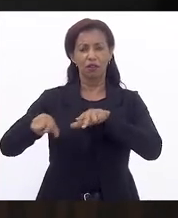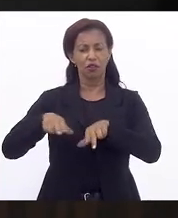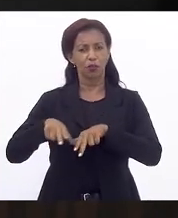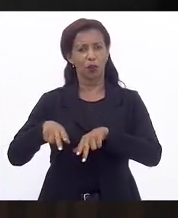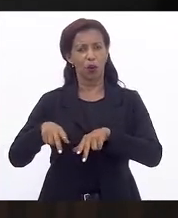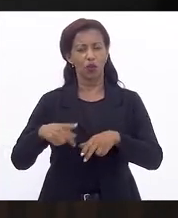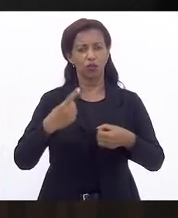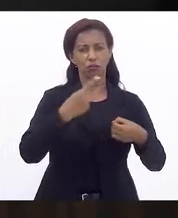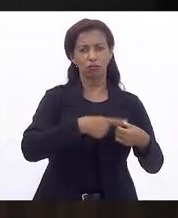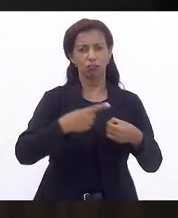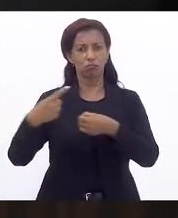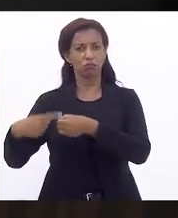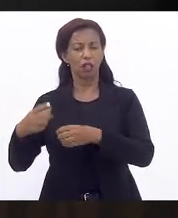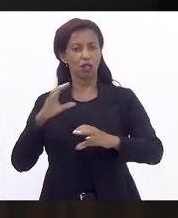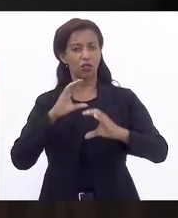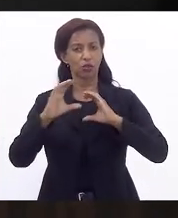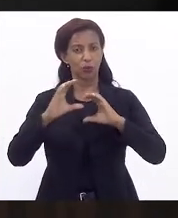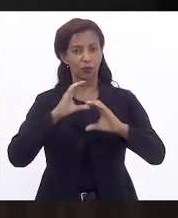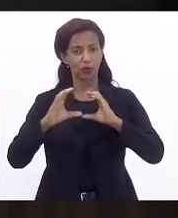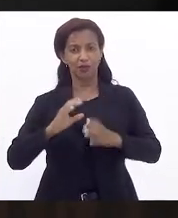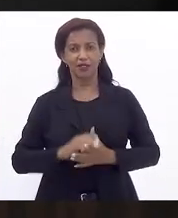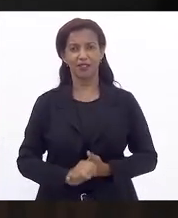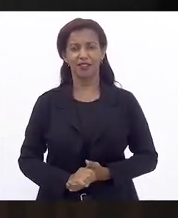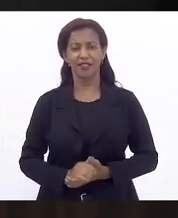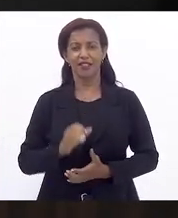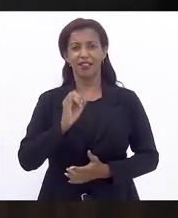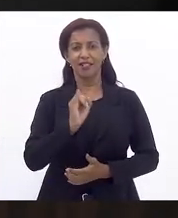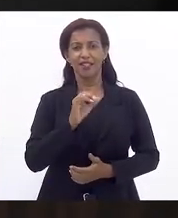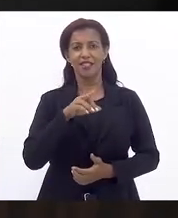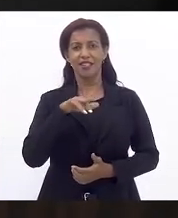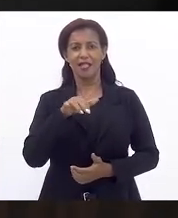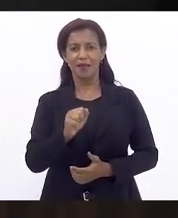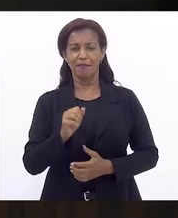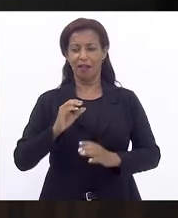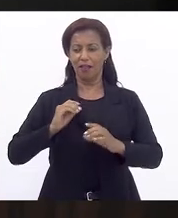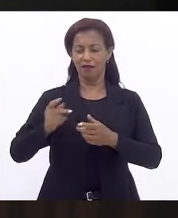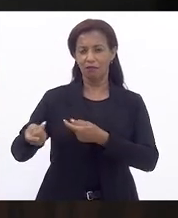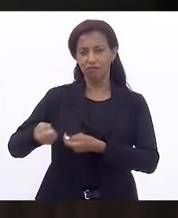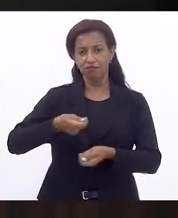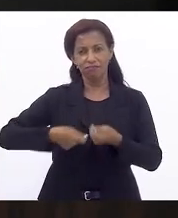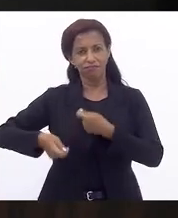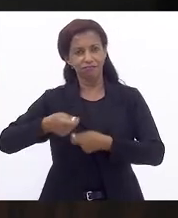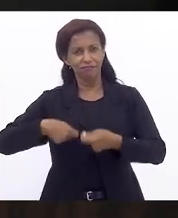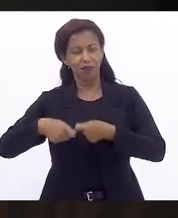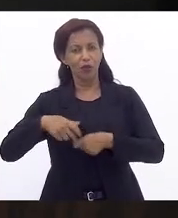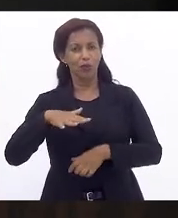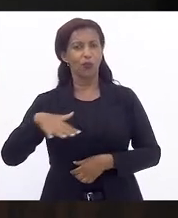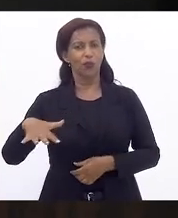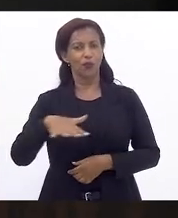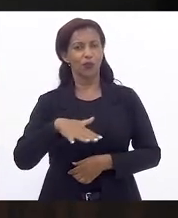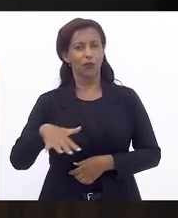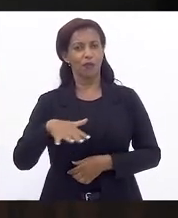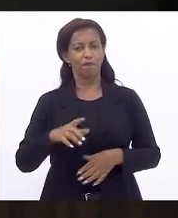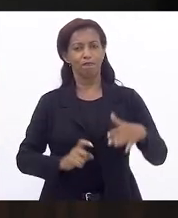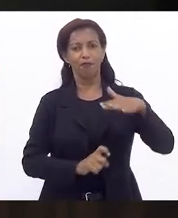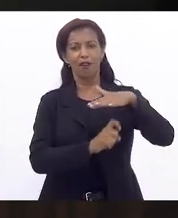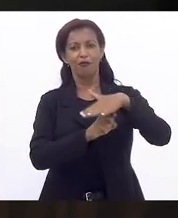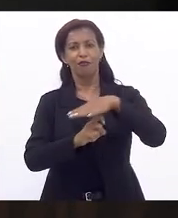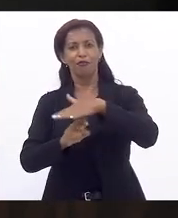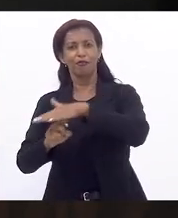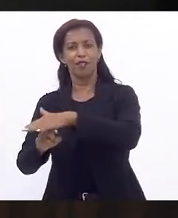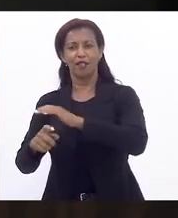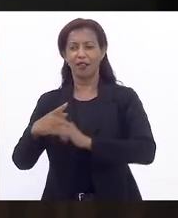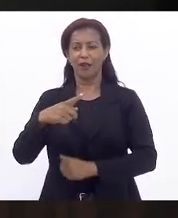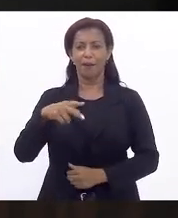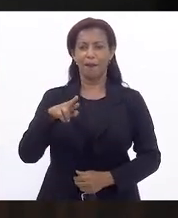e de comunicação e CMS nas operações de comercialização de mercadoria no âmbito da Feira da Providência,